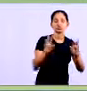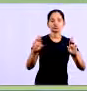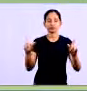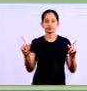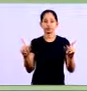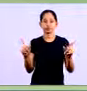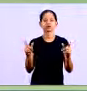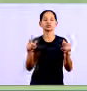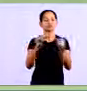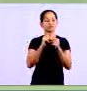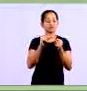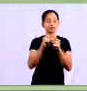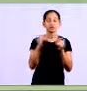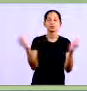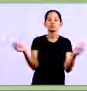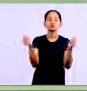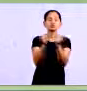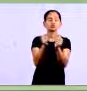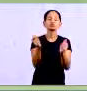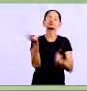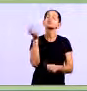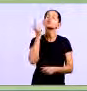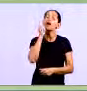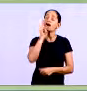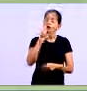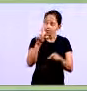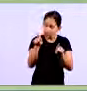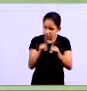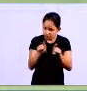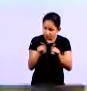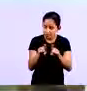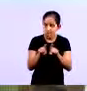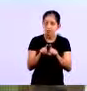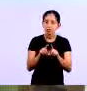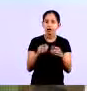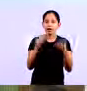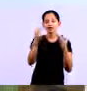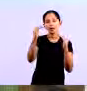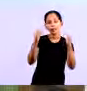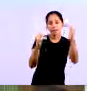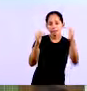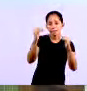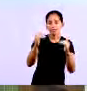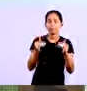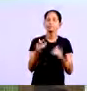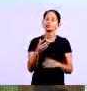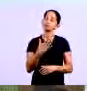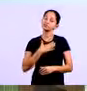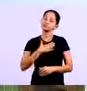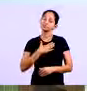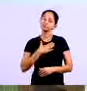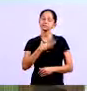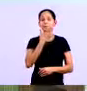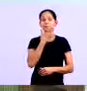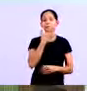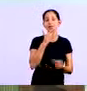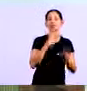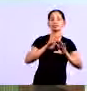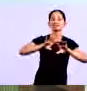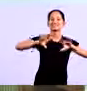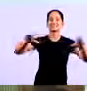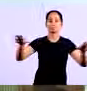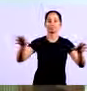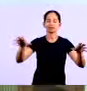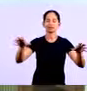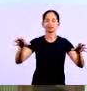mas você também pode fazer os dois conjuntos você pode fazer o lançamento de caixa e só distingue os lançamentos eu pessoalmente prefiro fazer caixa e banco